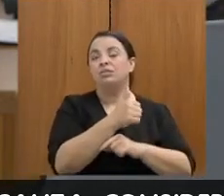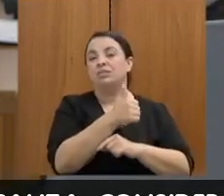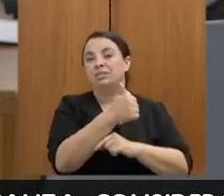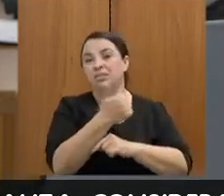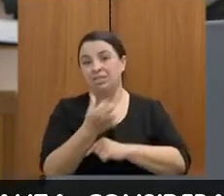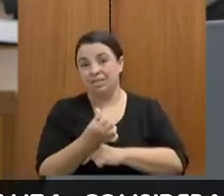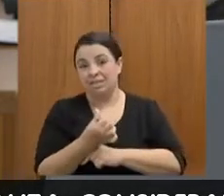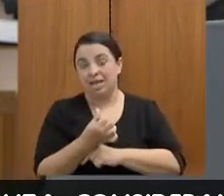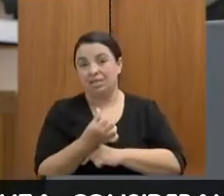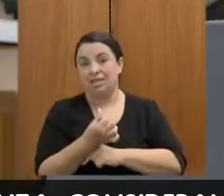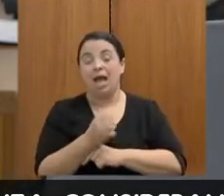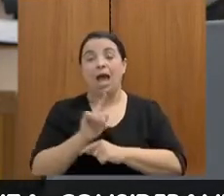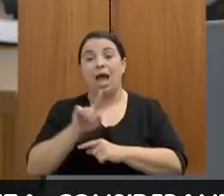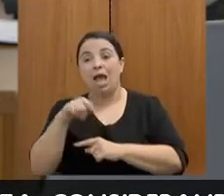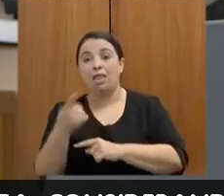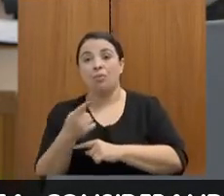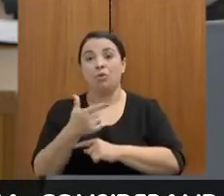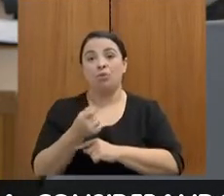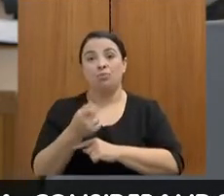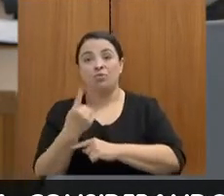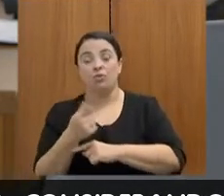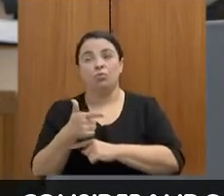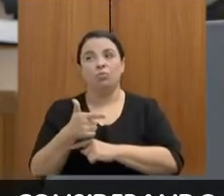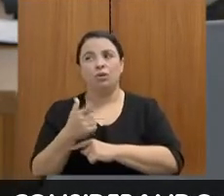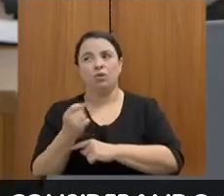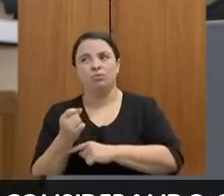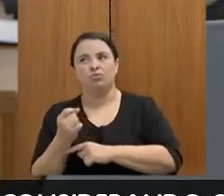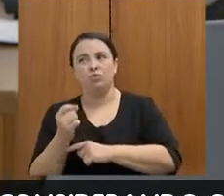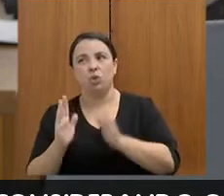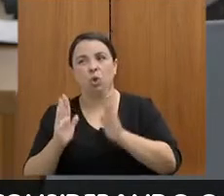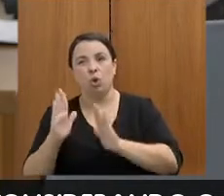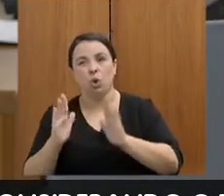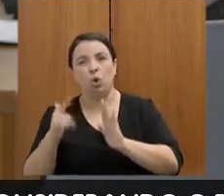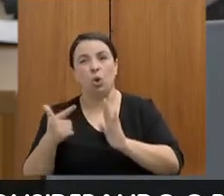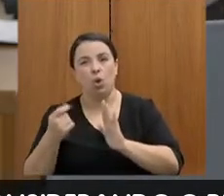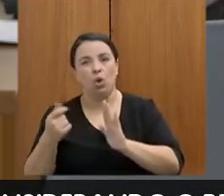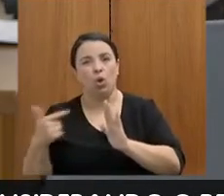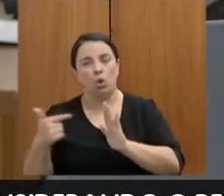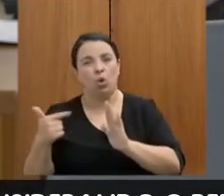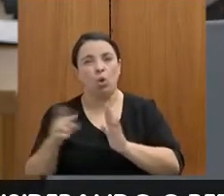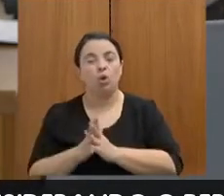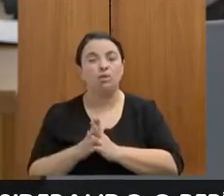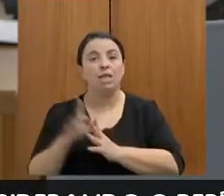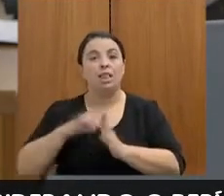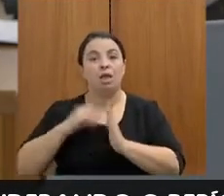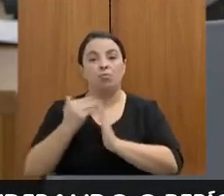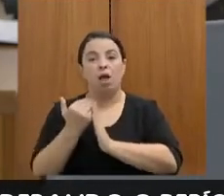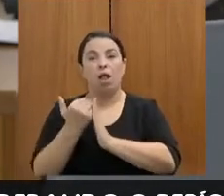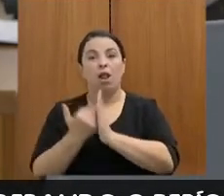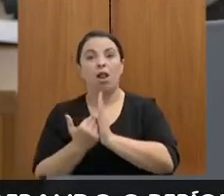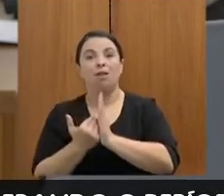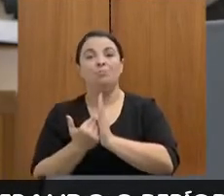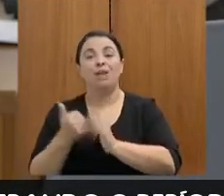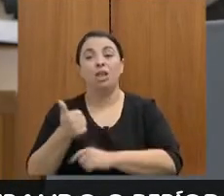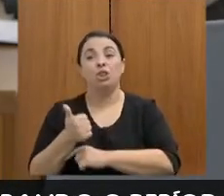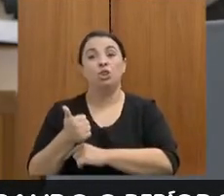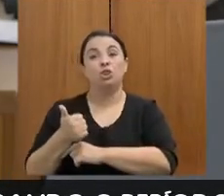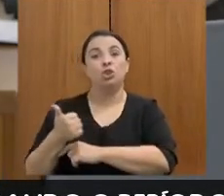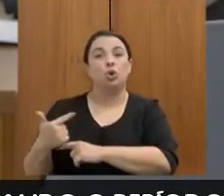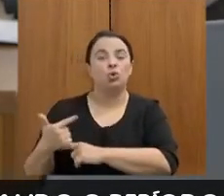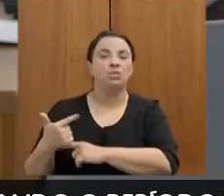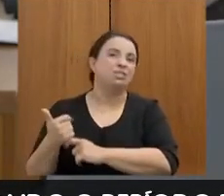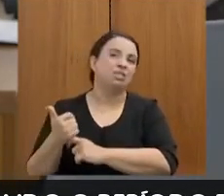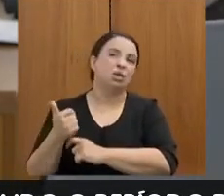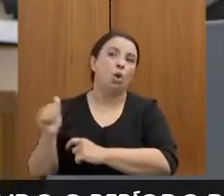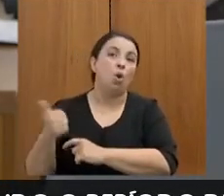uma reversão desse déficit previsto, os valores realizados foram apresentados aqui pelo nosso secretário, para R 12 bilhões e R 11 bilhões.